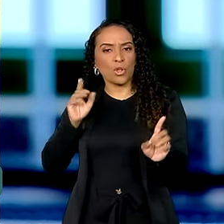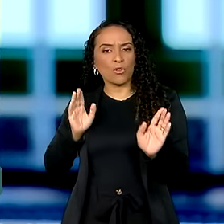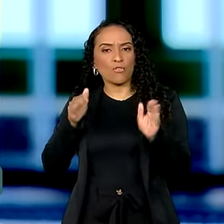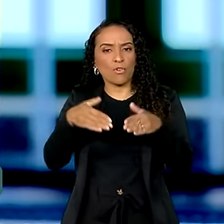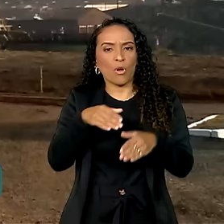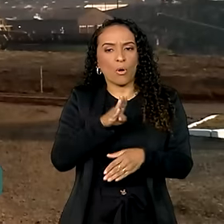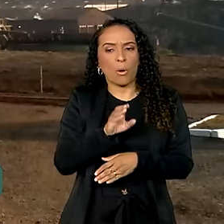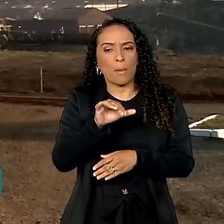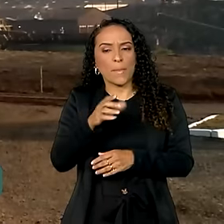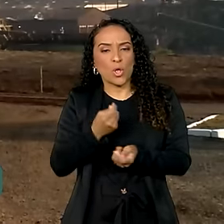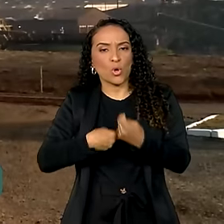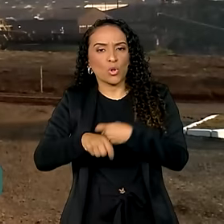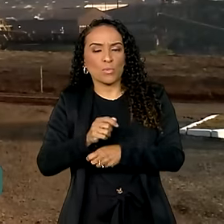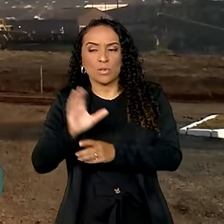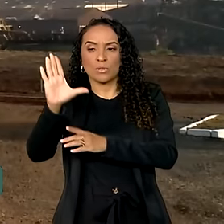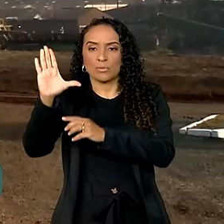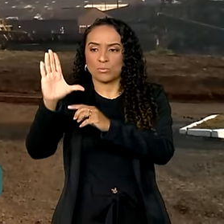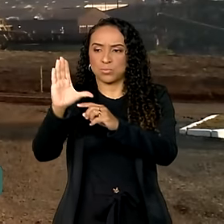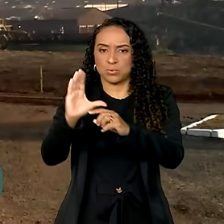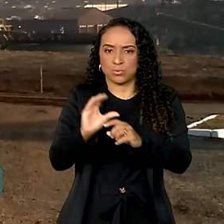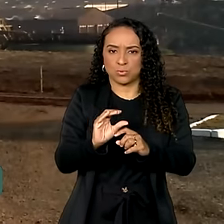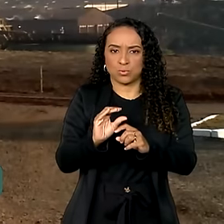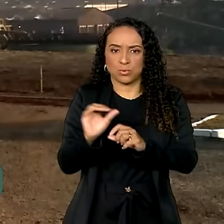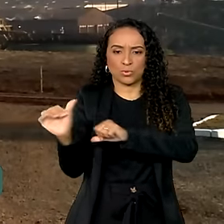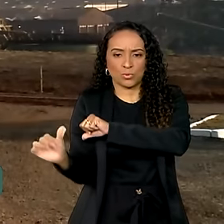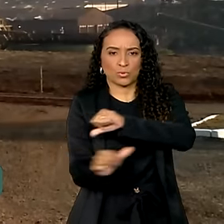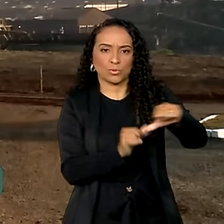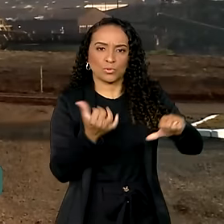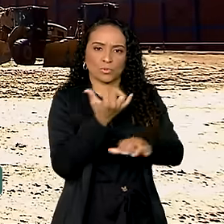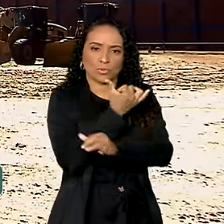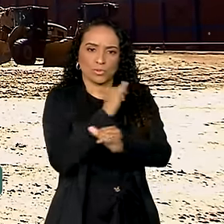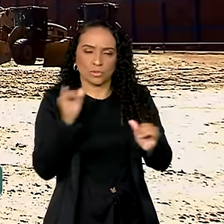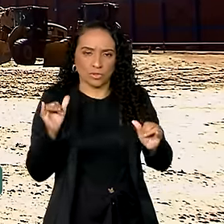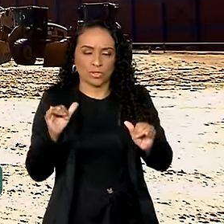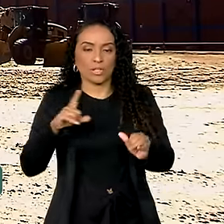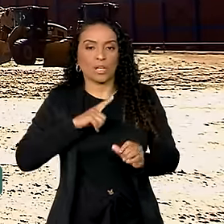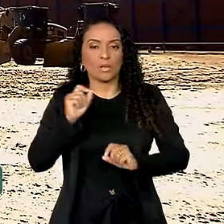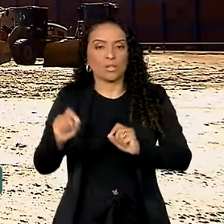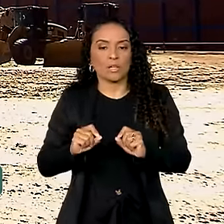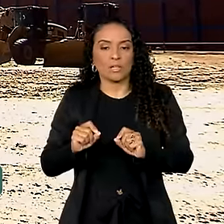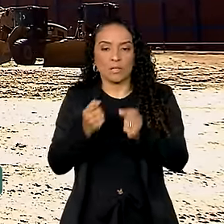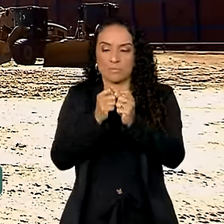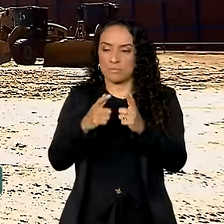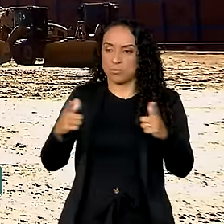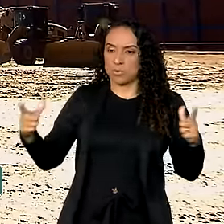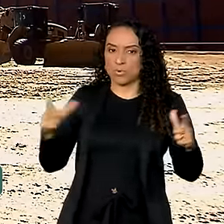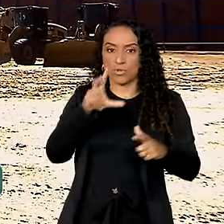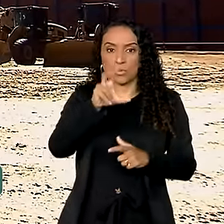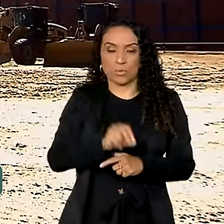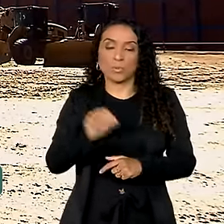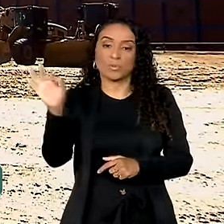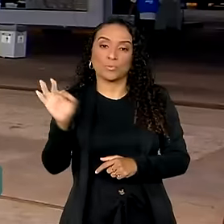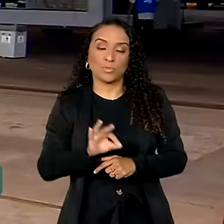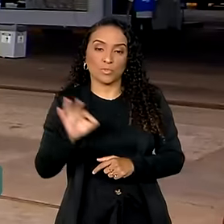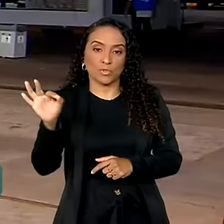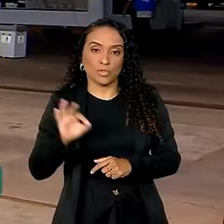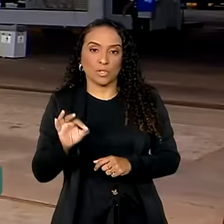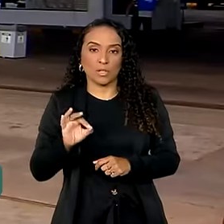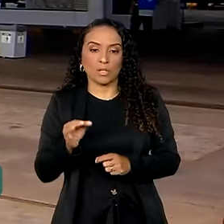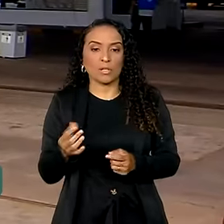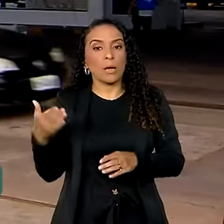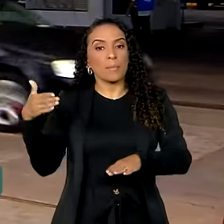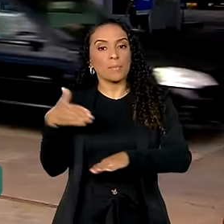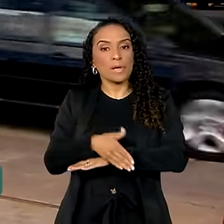bioeconomia, descarbonização e transição energética, está a de ampliar em 50% a